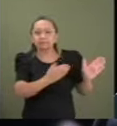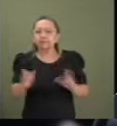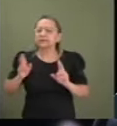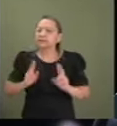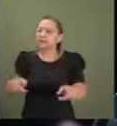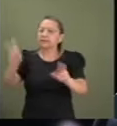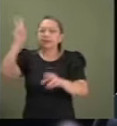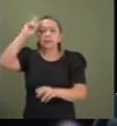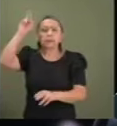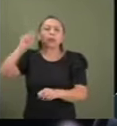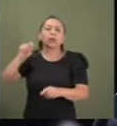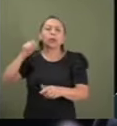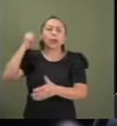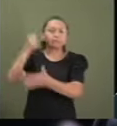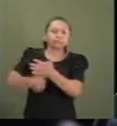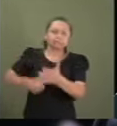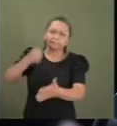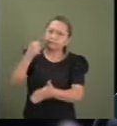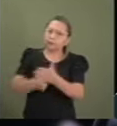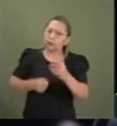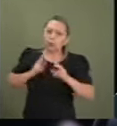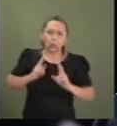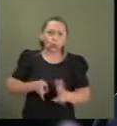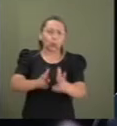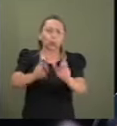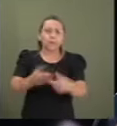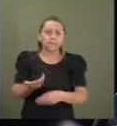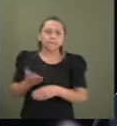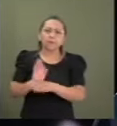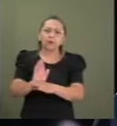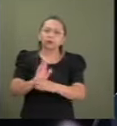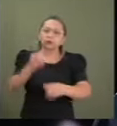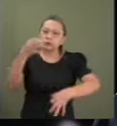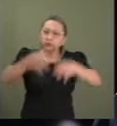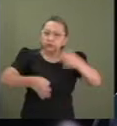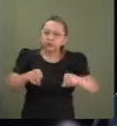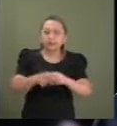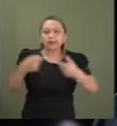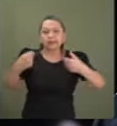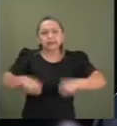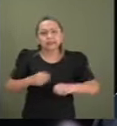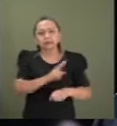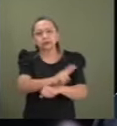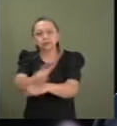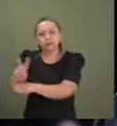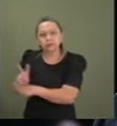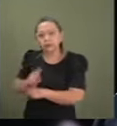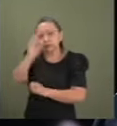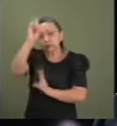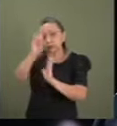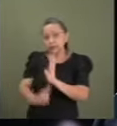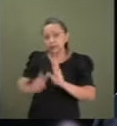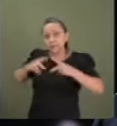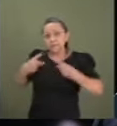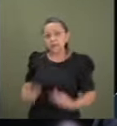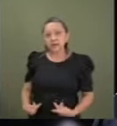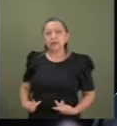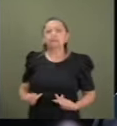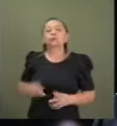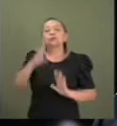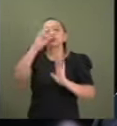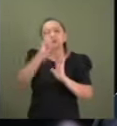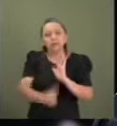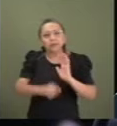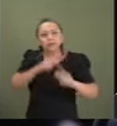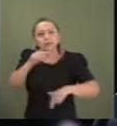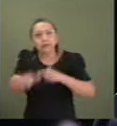a luta contínua por justiça e da necessidade de proteger os direitos humanos, os direitos